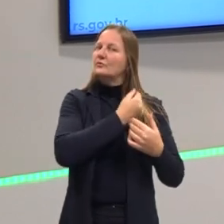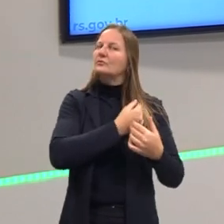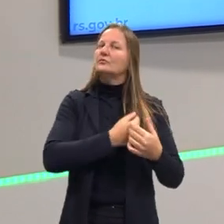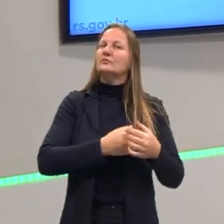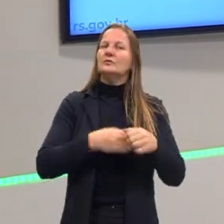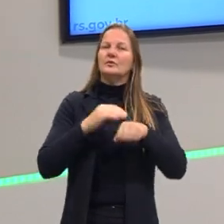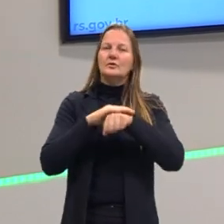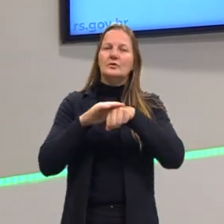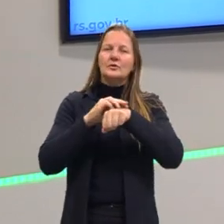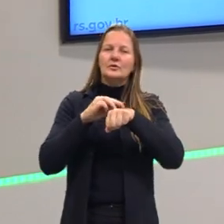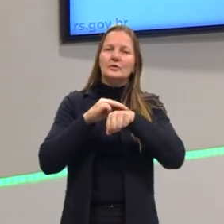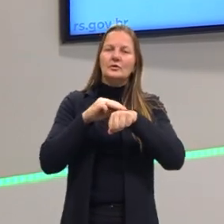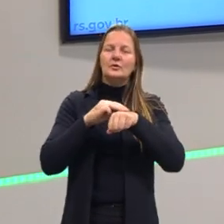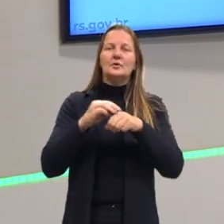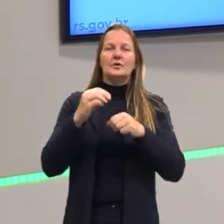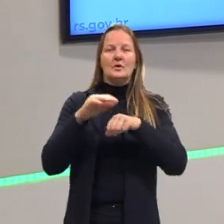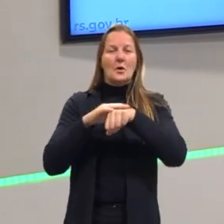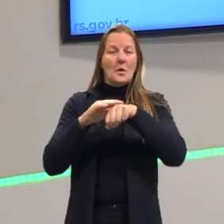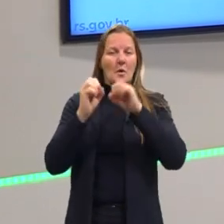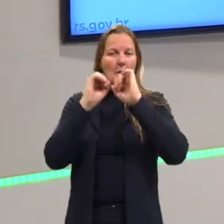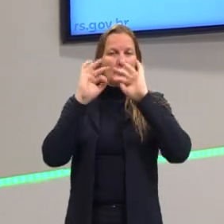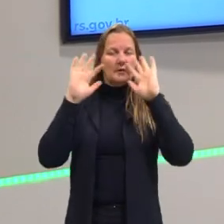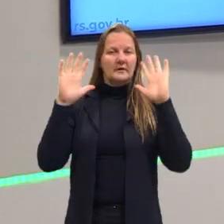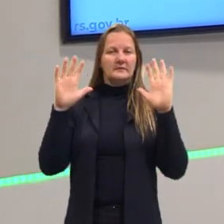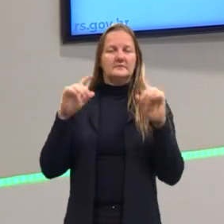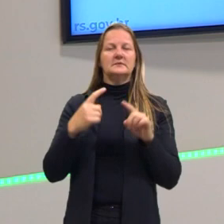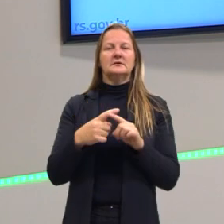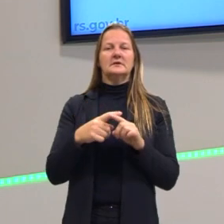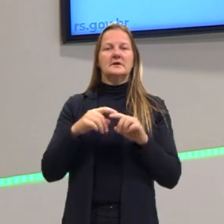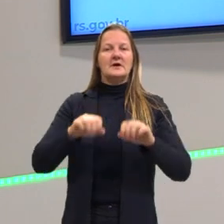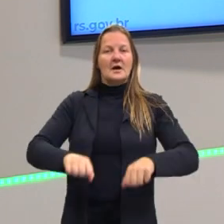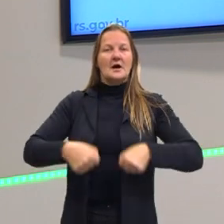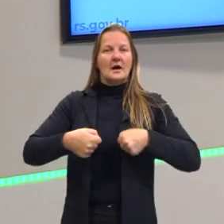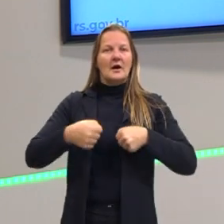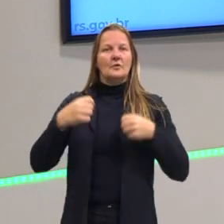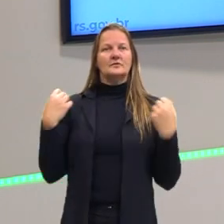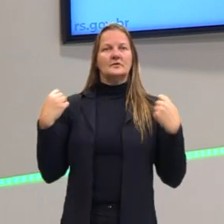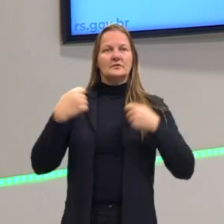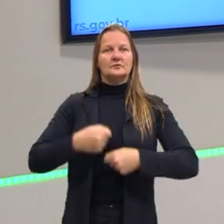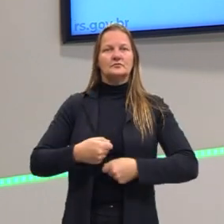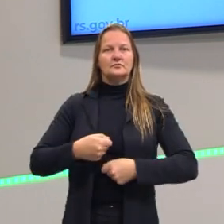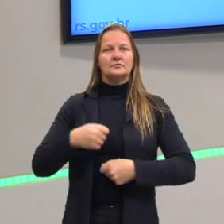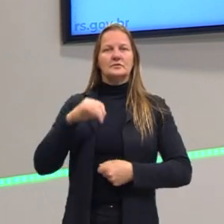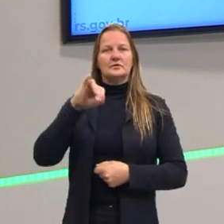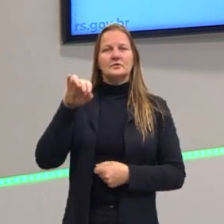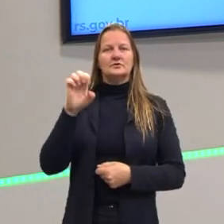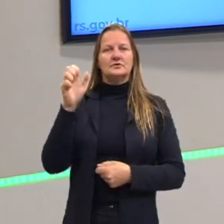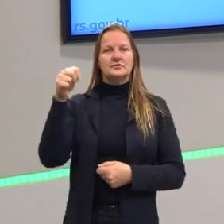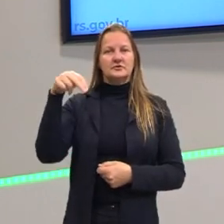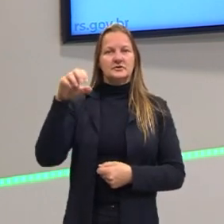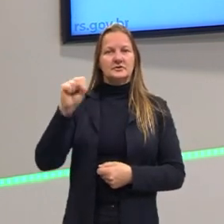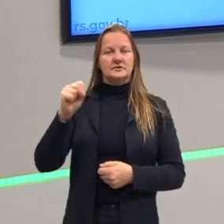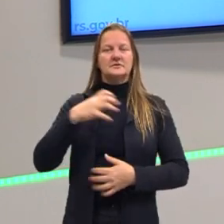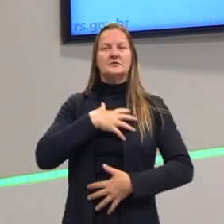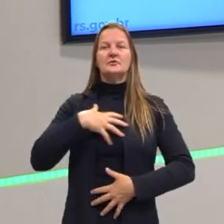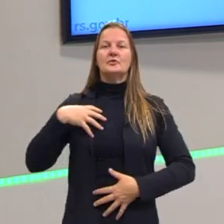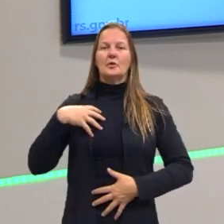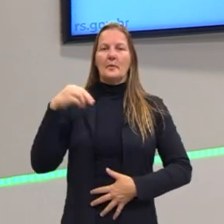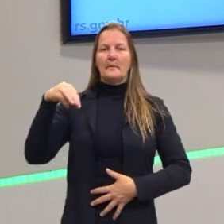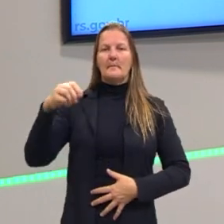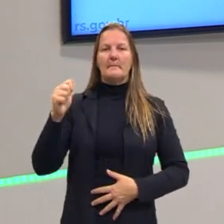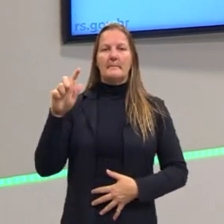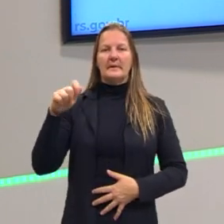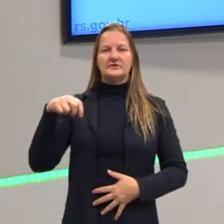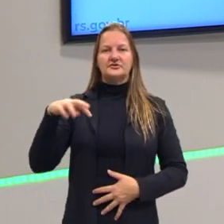tenho pele clara, estou vestindo uma calça jeans, uma camiseta magenta, sobre a camiseta uma camisa jeans.